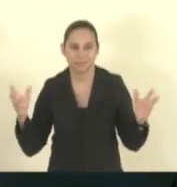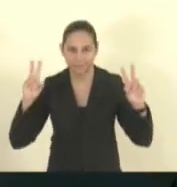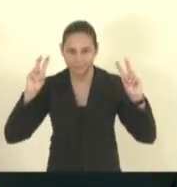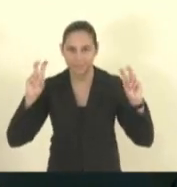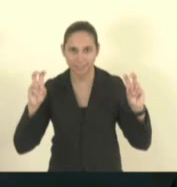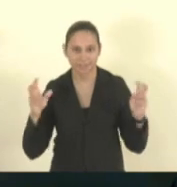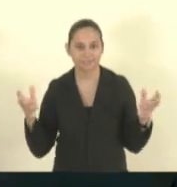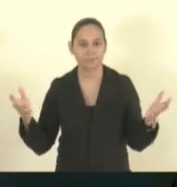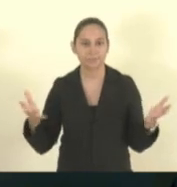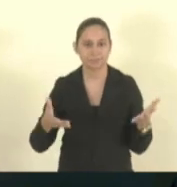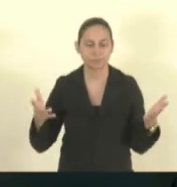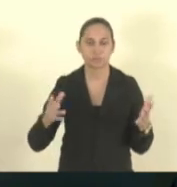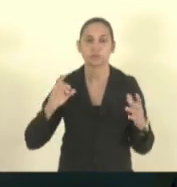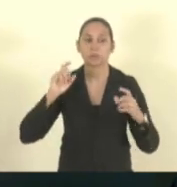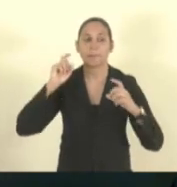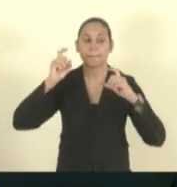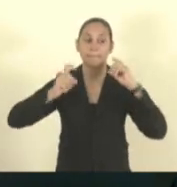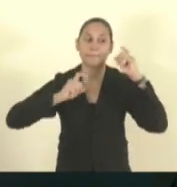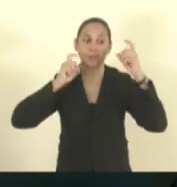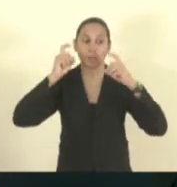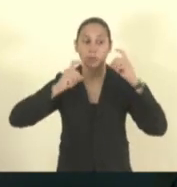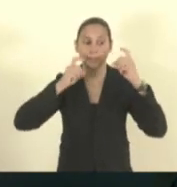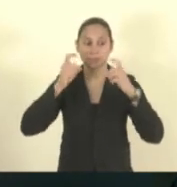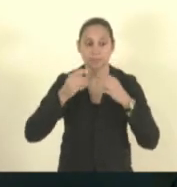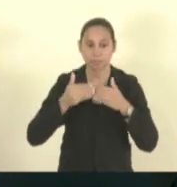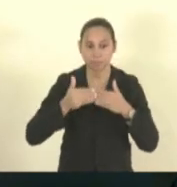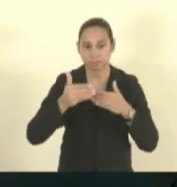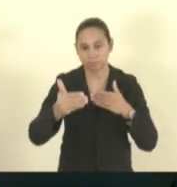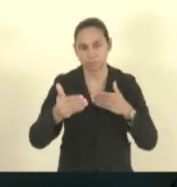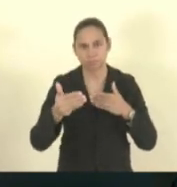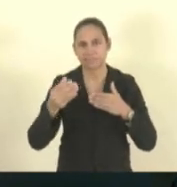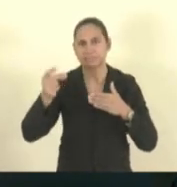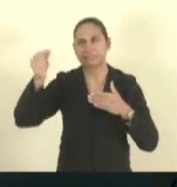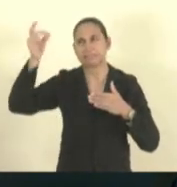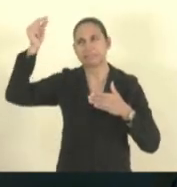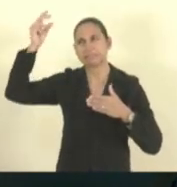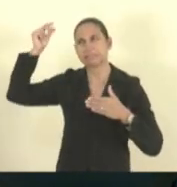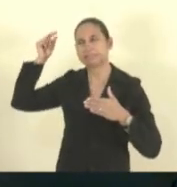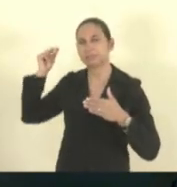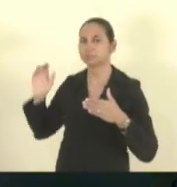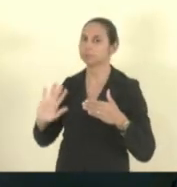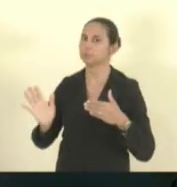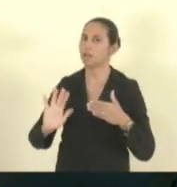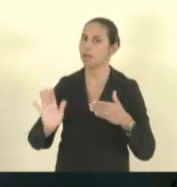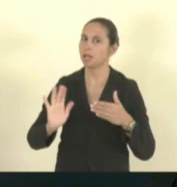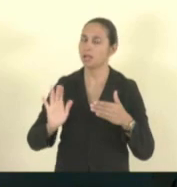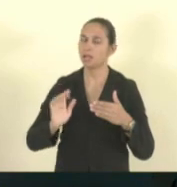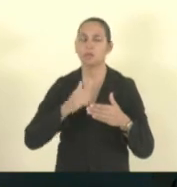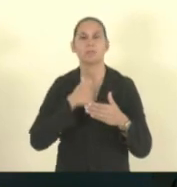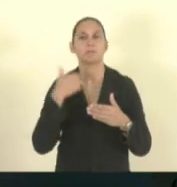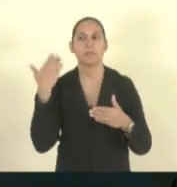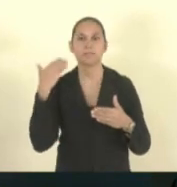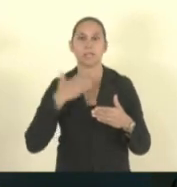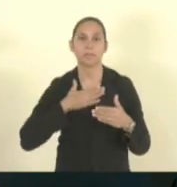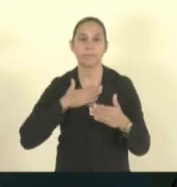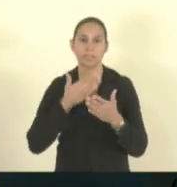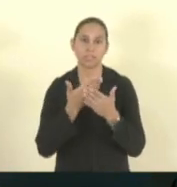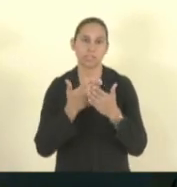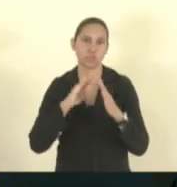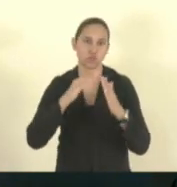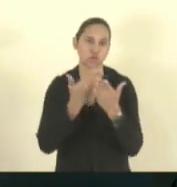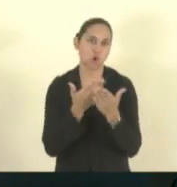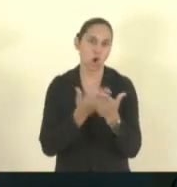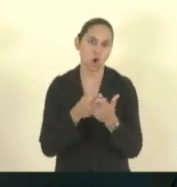assim essa preocupação não é uma preocupação de décadas a gente tem eu quando estudei não se falava disso né